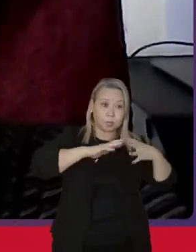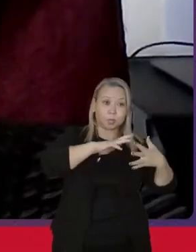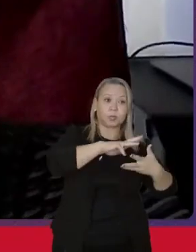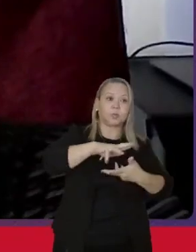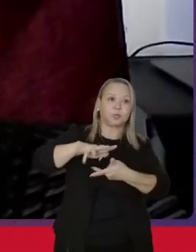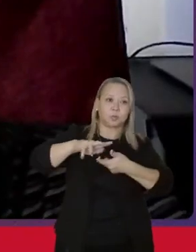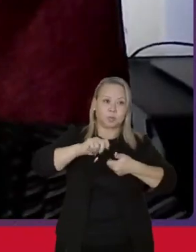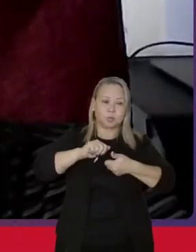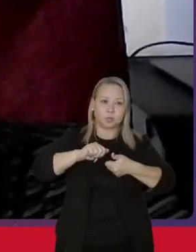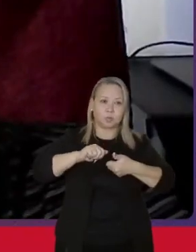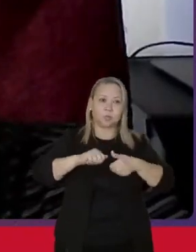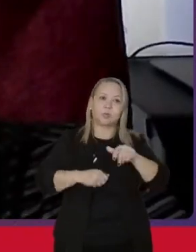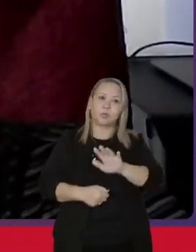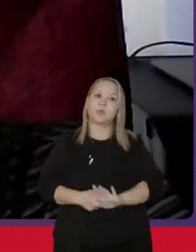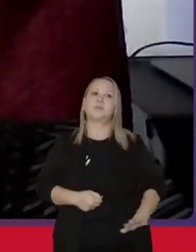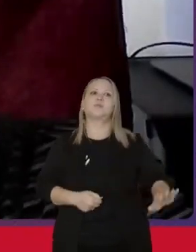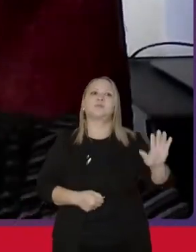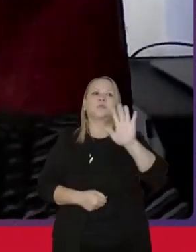para todos.